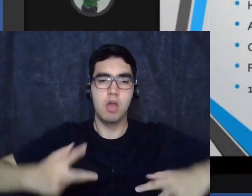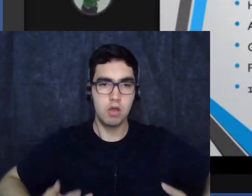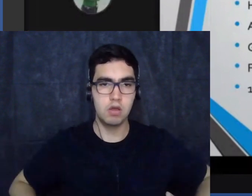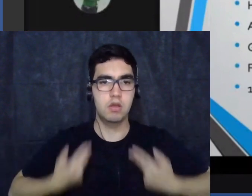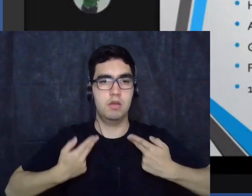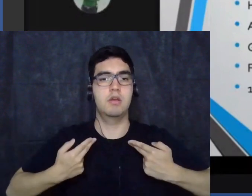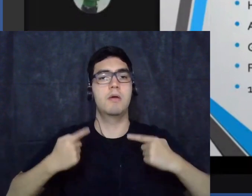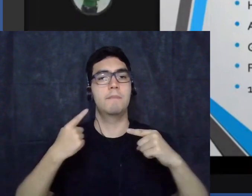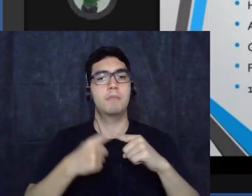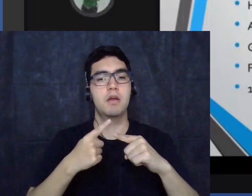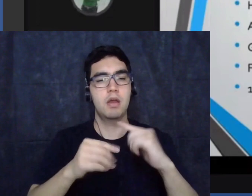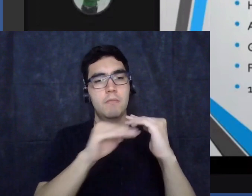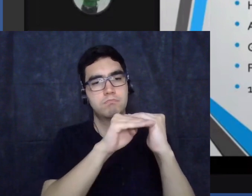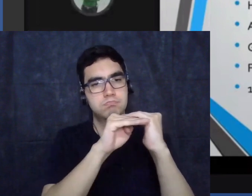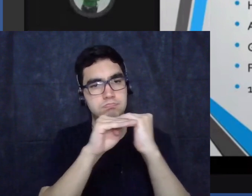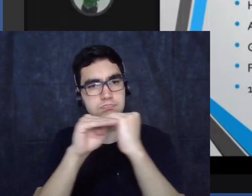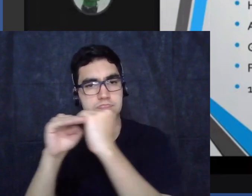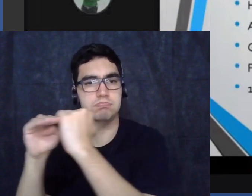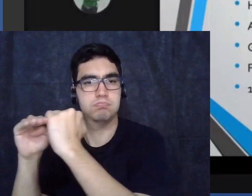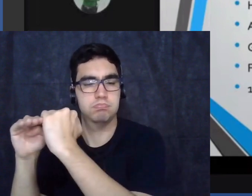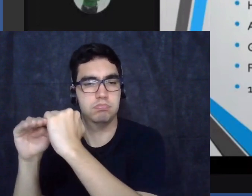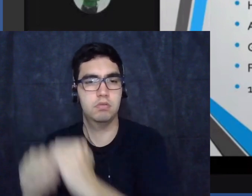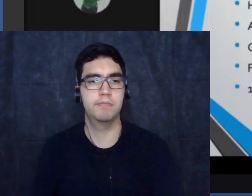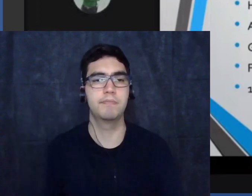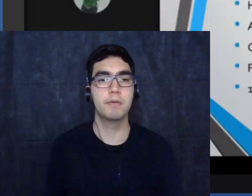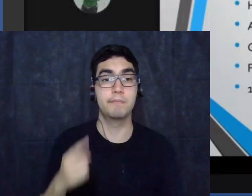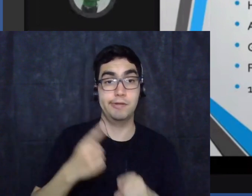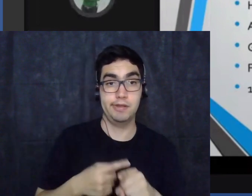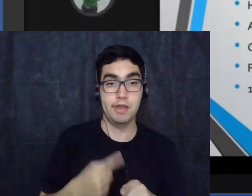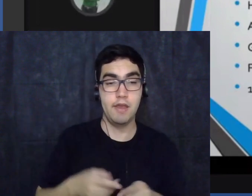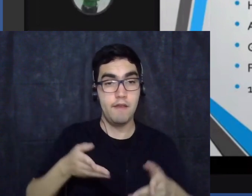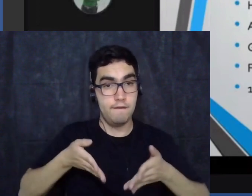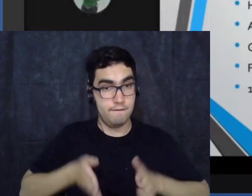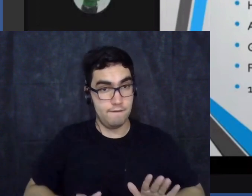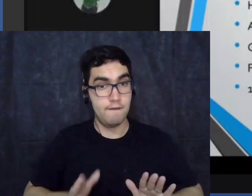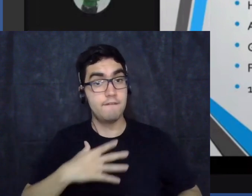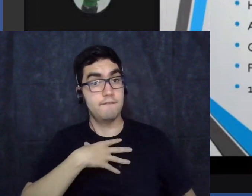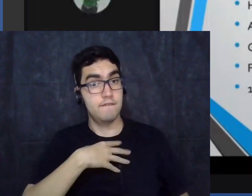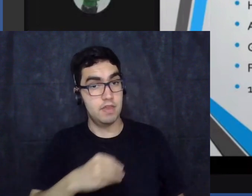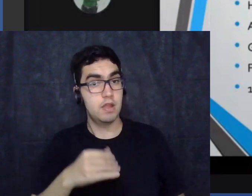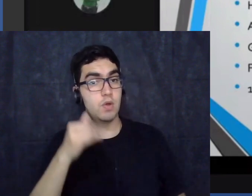pessoas tivessem filhos e assim